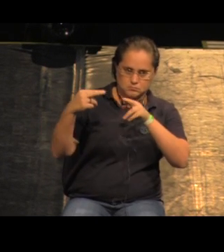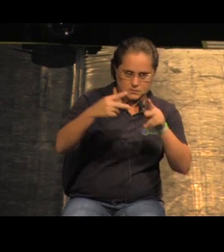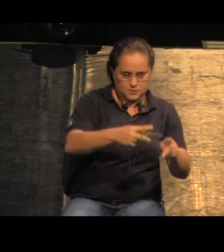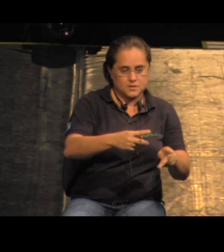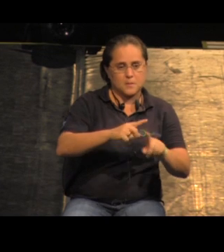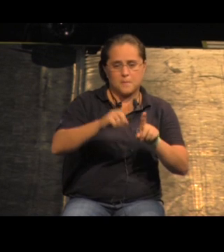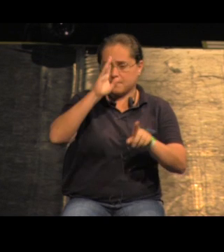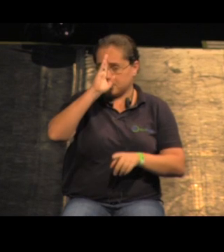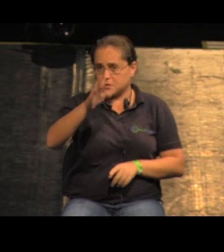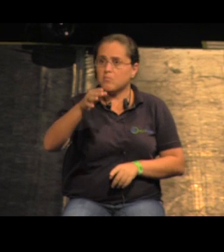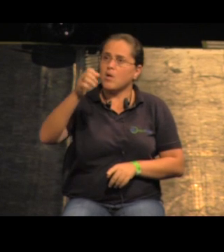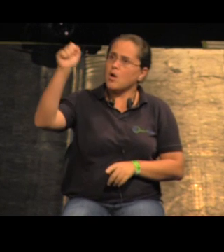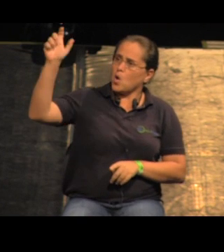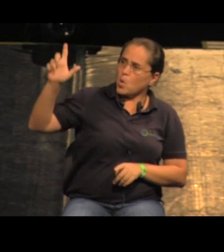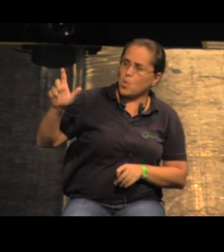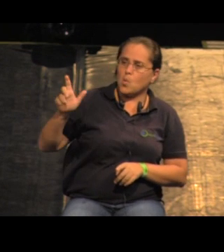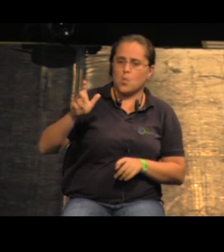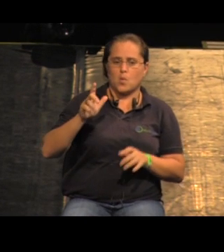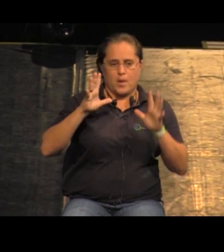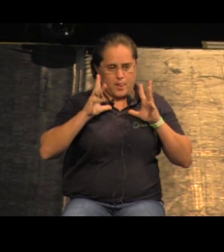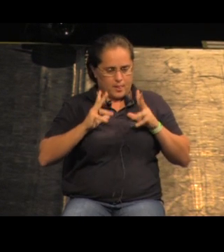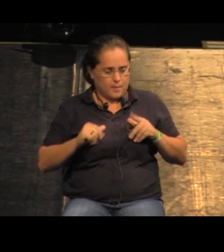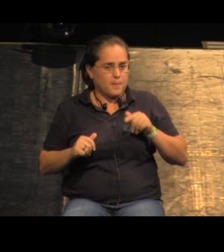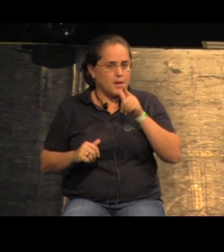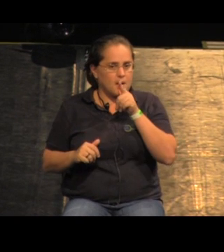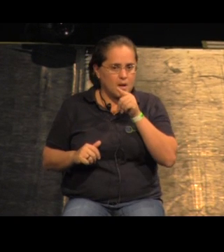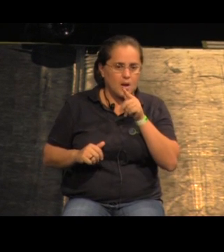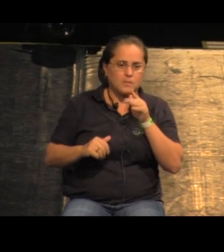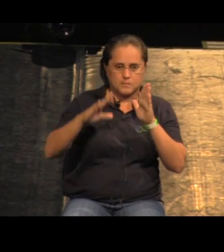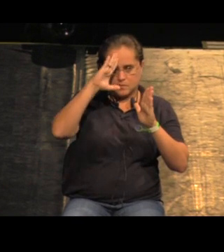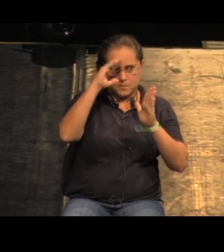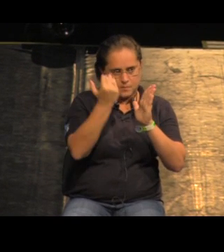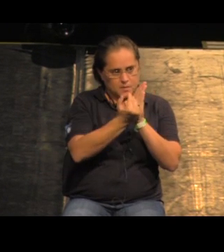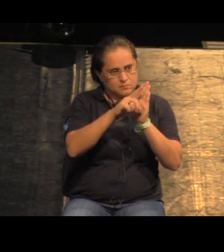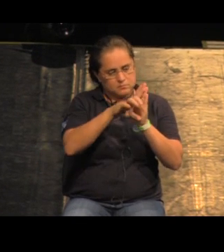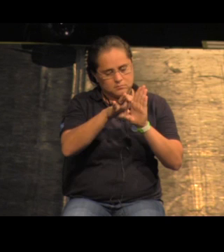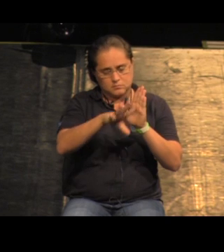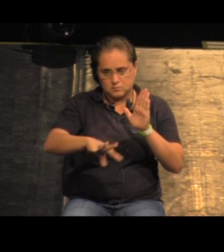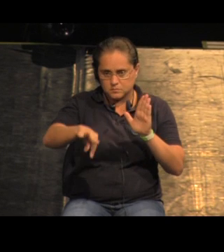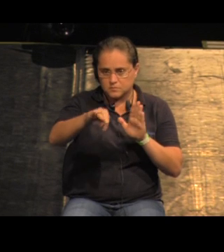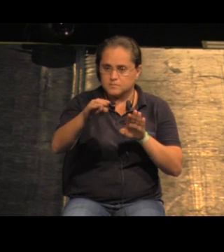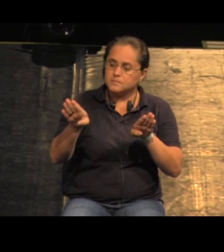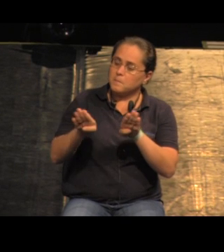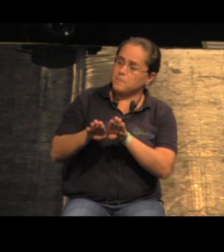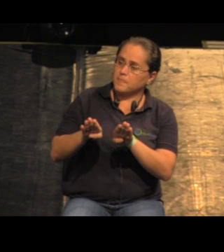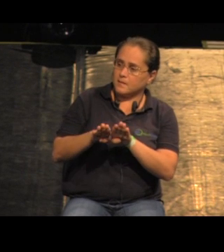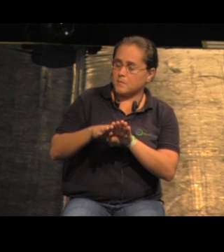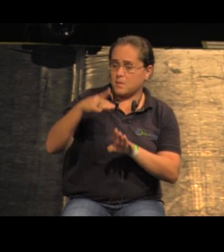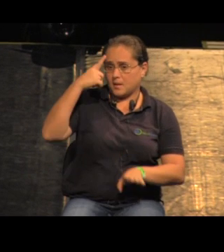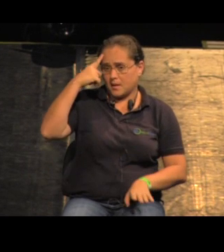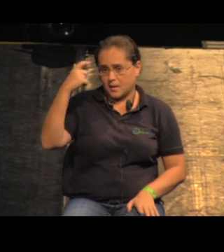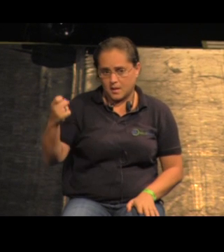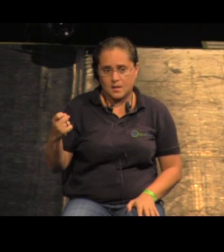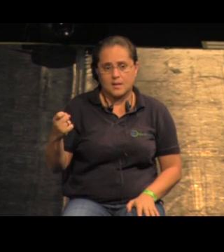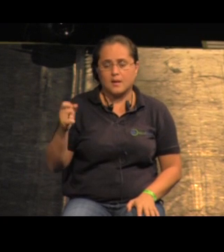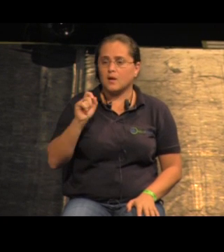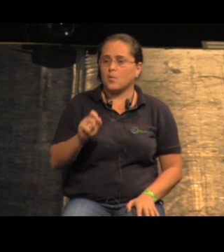energia, tratamento de água, regulariza todas as instalações, e também a ideia de ter uma